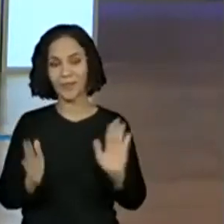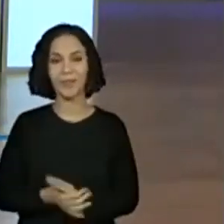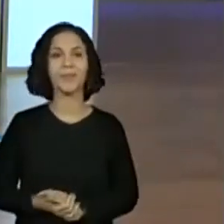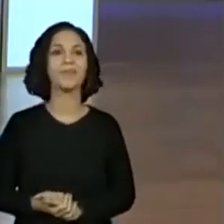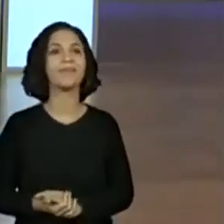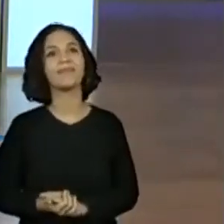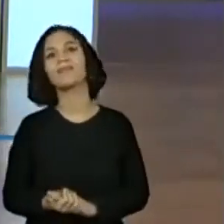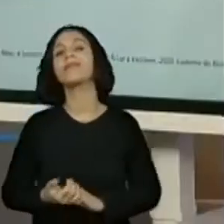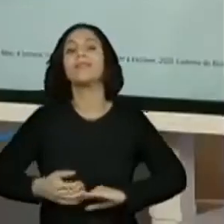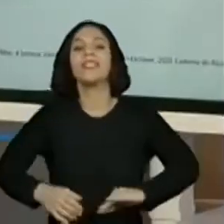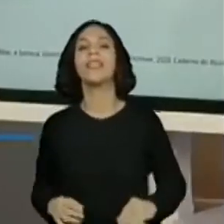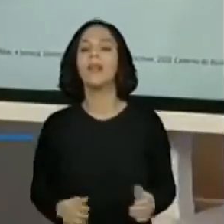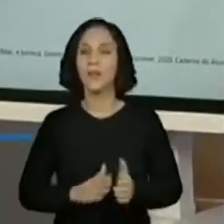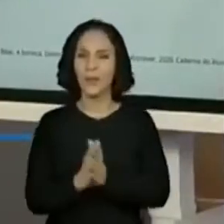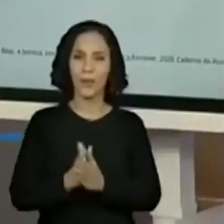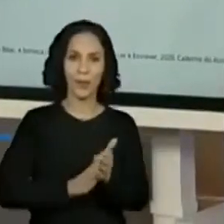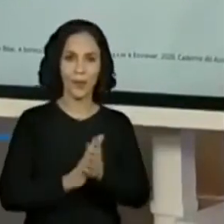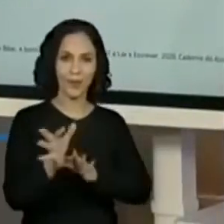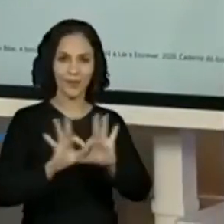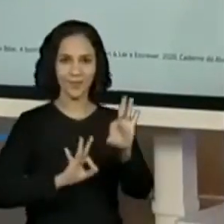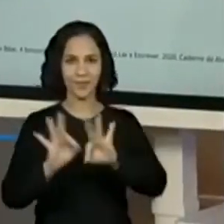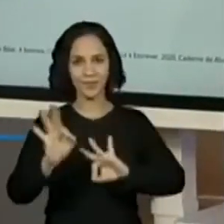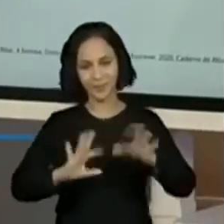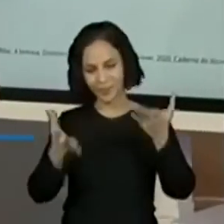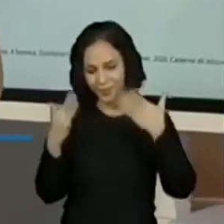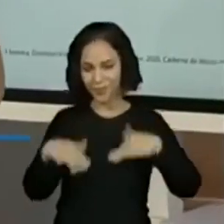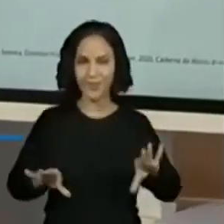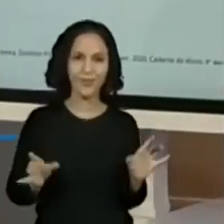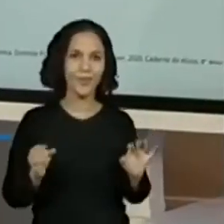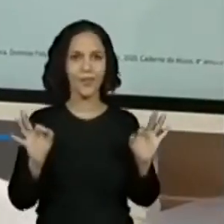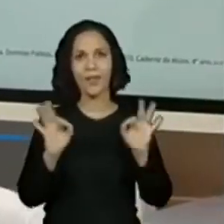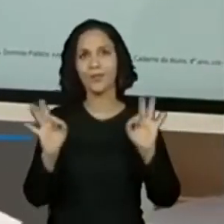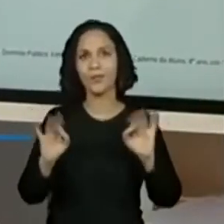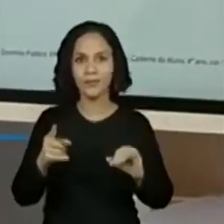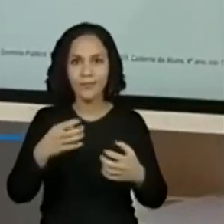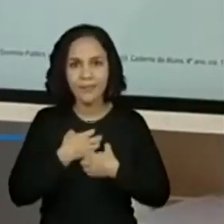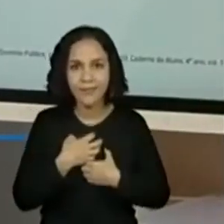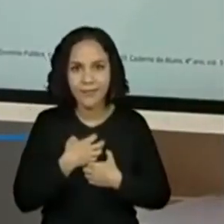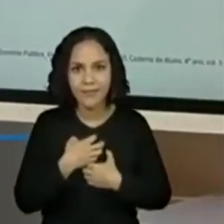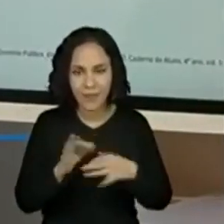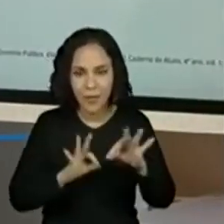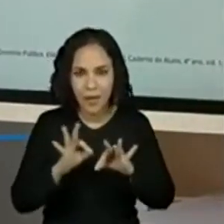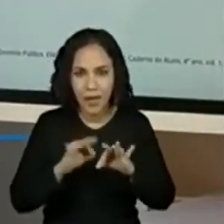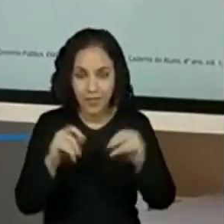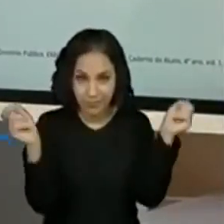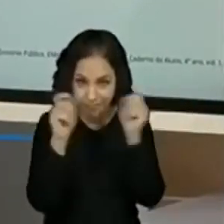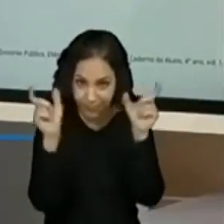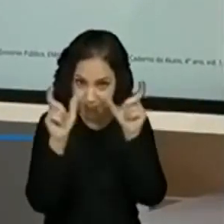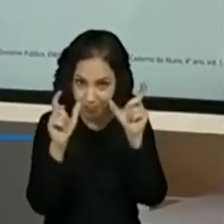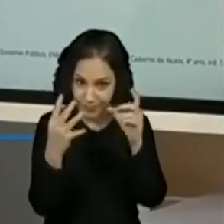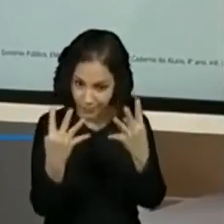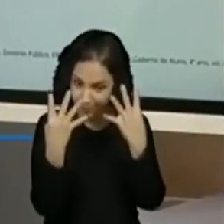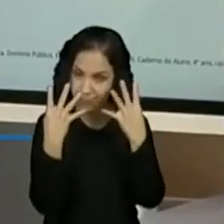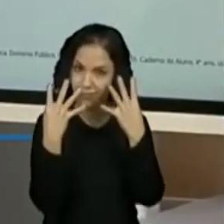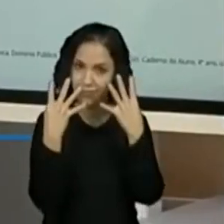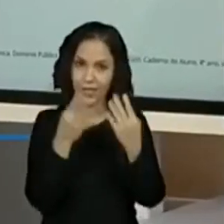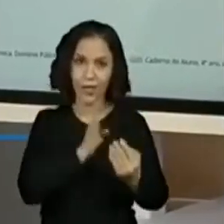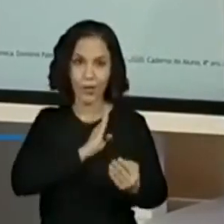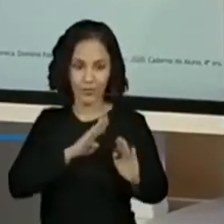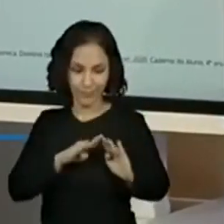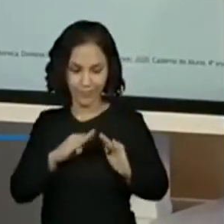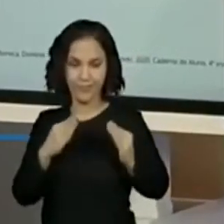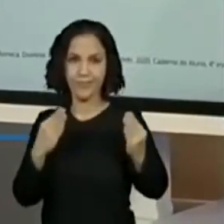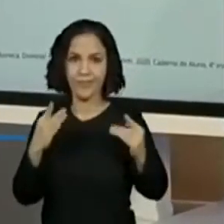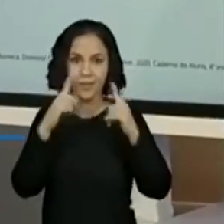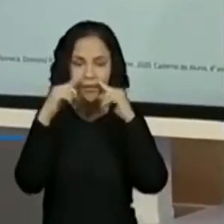Então, vamos lá. Vamos preparar. Bem bonitinho. Todo mundo está preparado aí? Então, ouvidos e corações bem